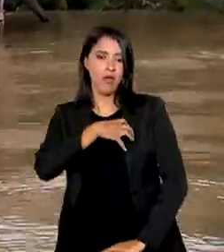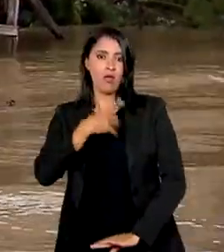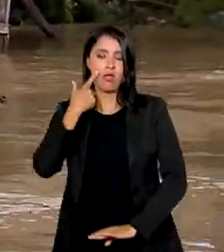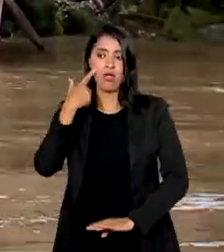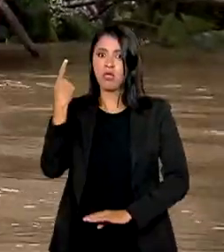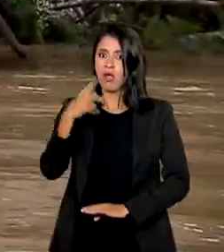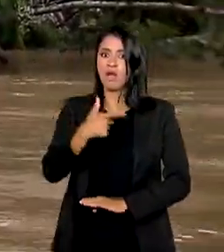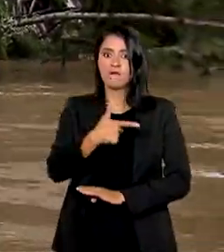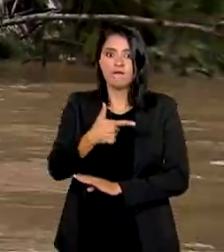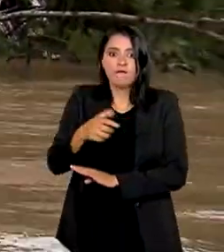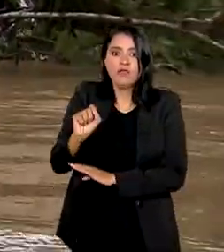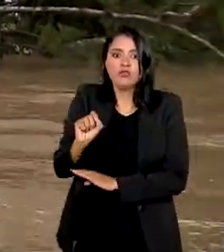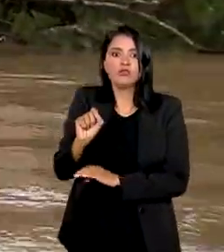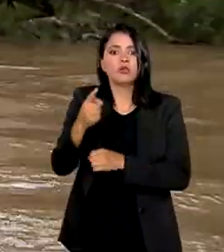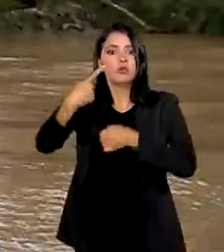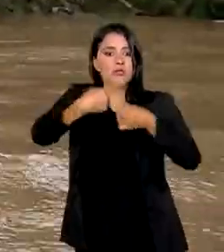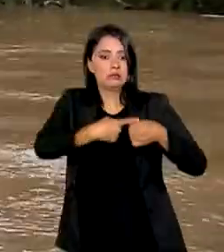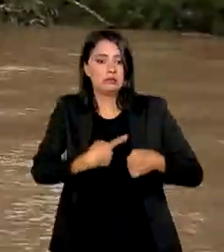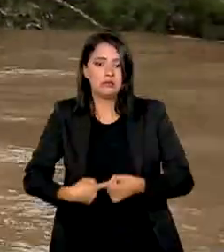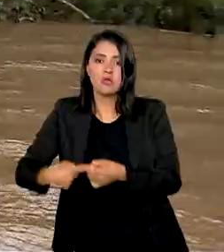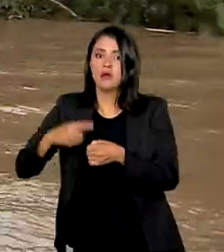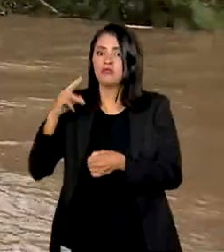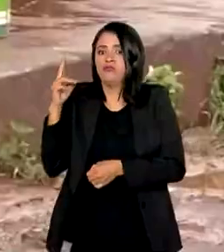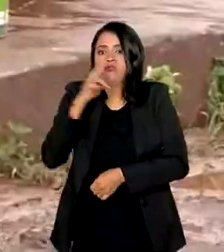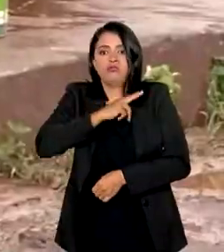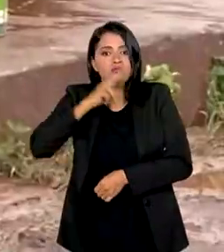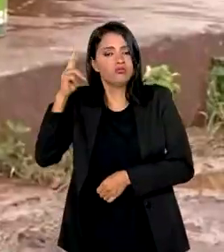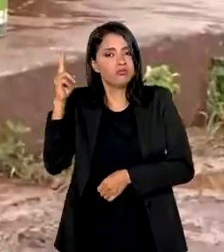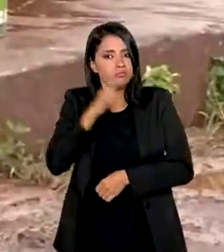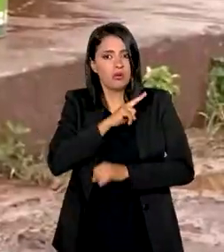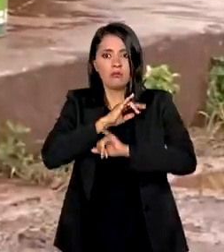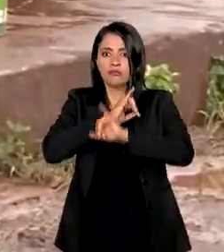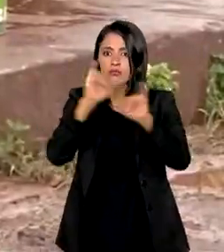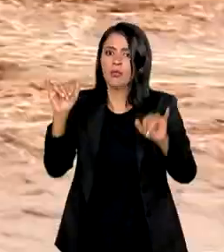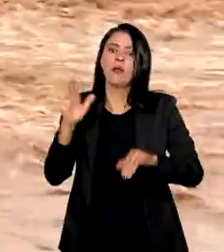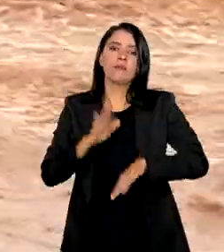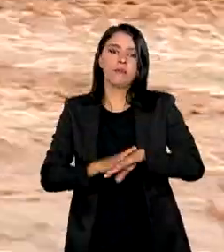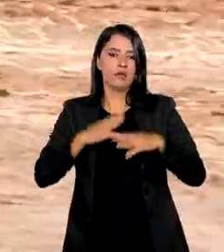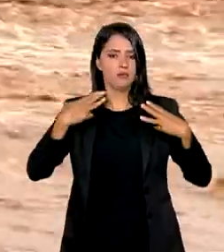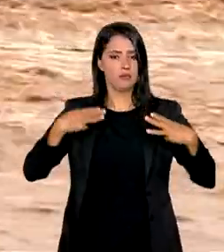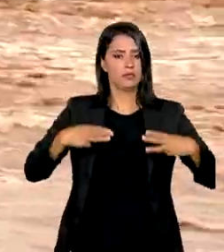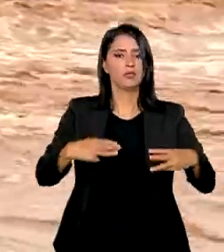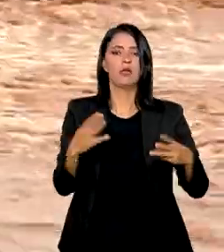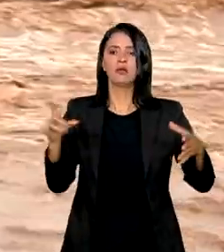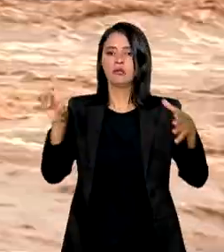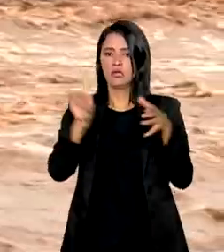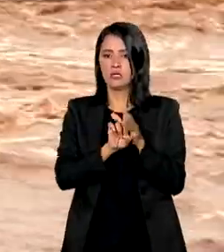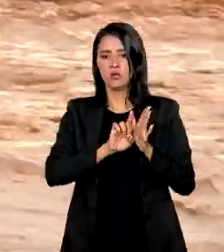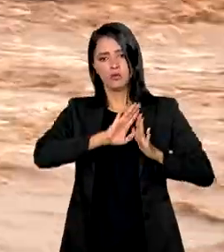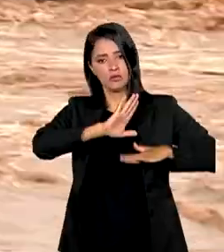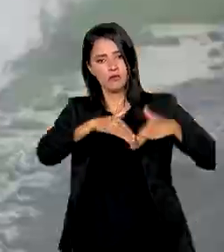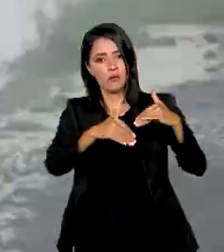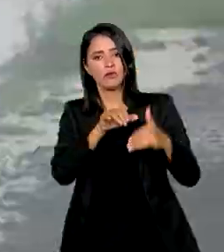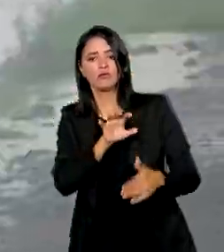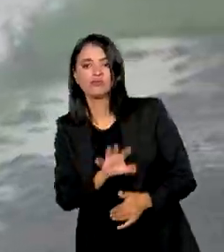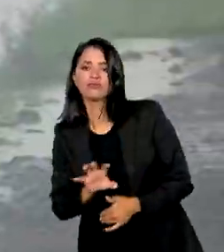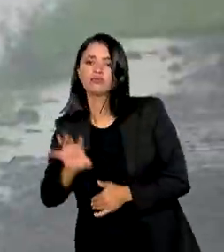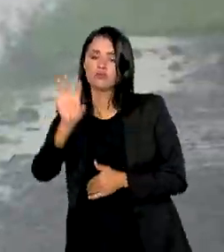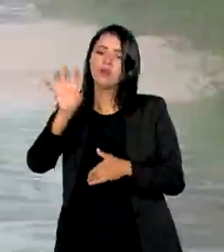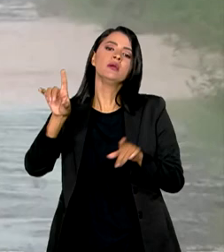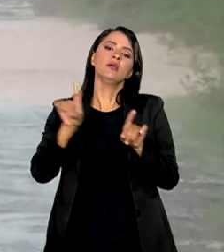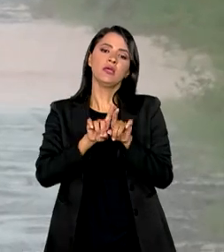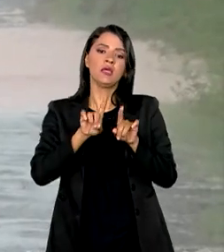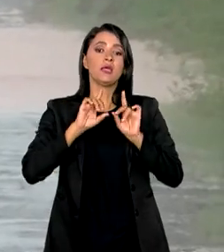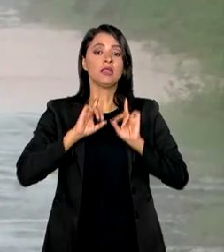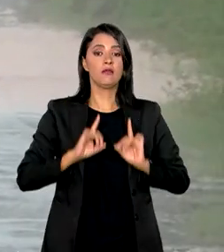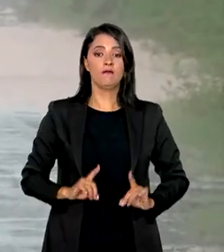lista das 20 cidades que tiveram situação de emergência decretada pelo Ministério da Integração e do Desenvolvimento Regional e pela